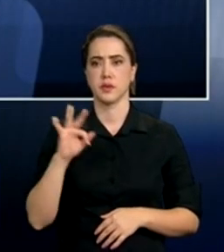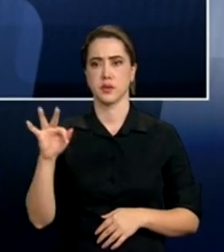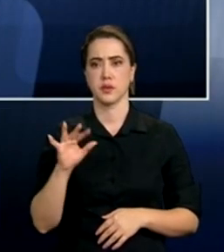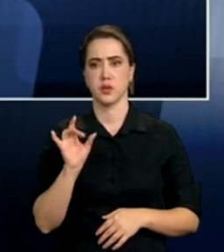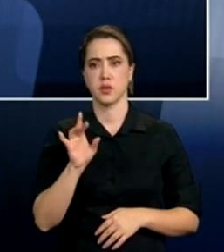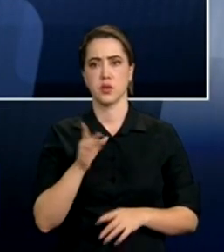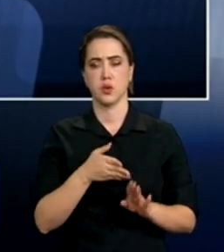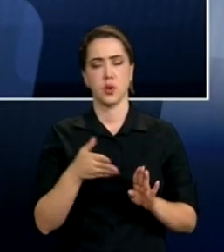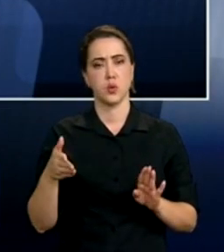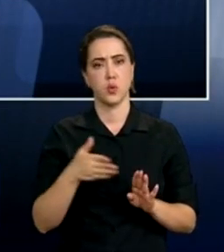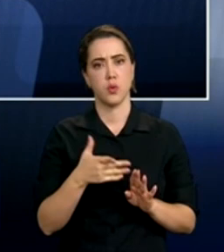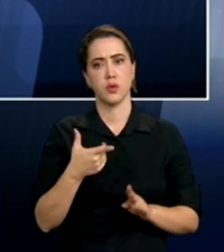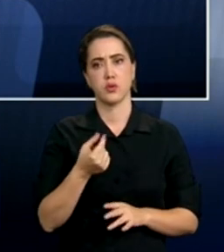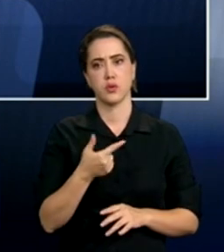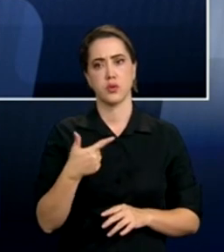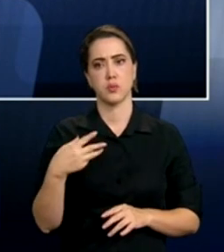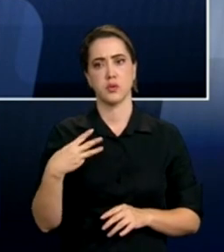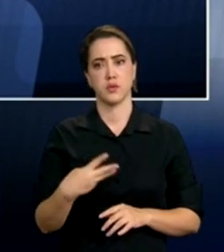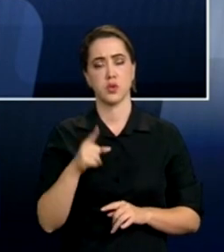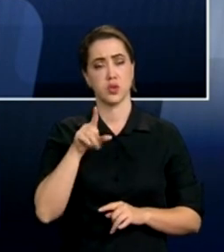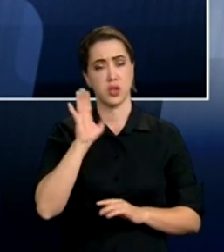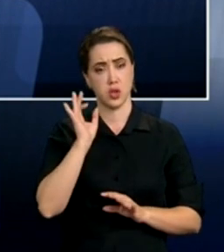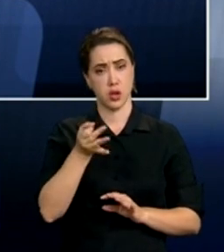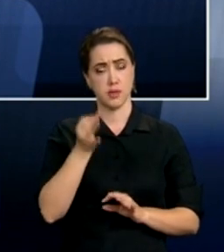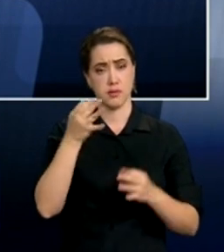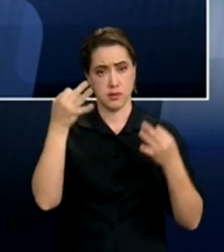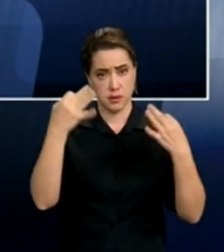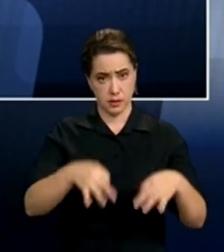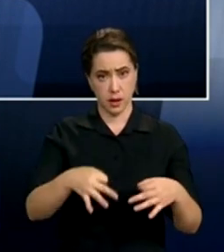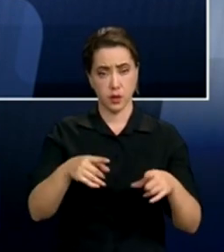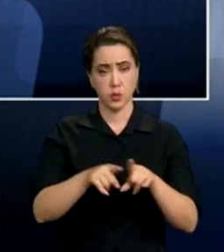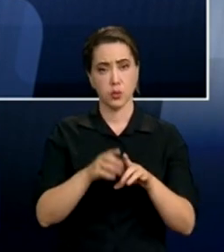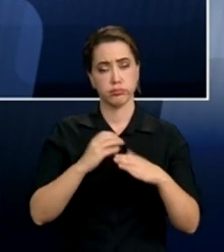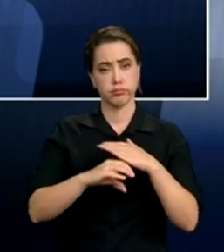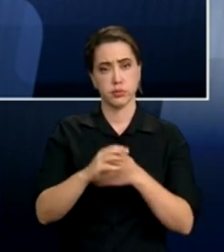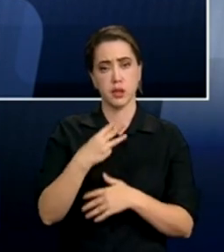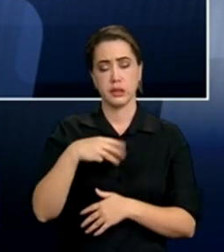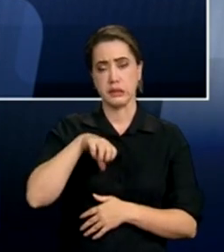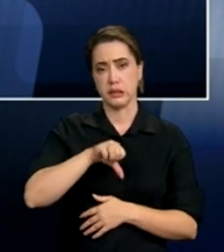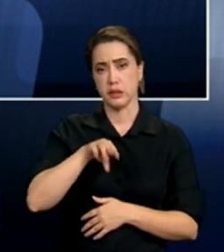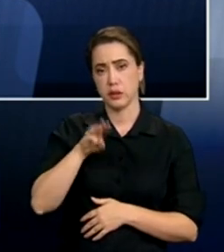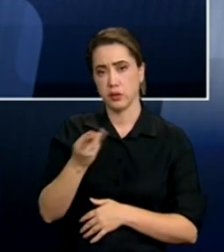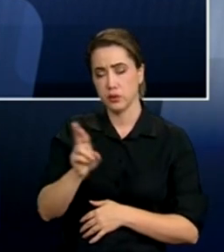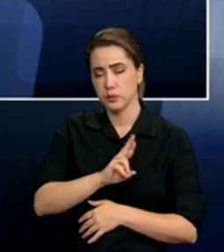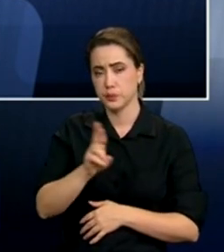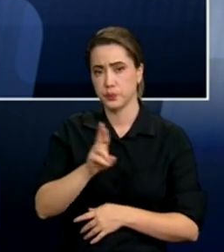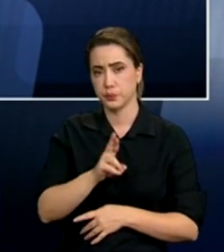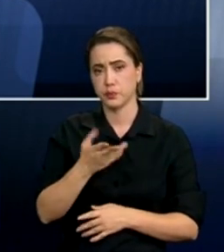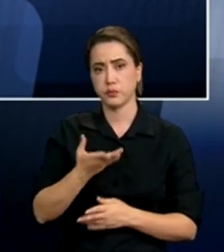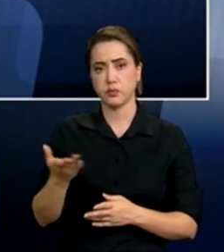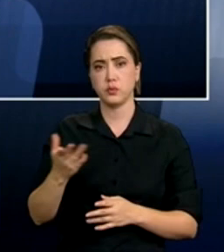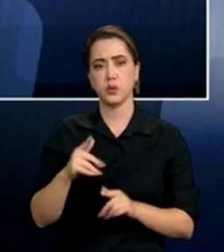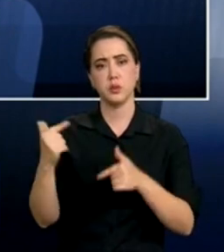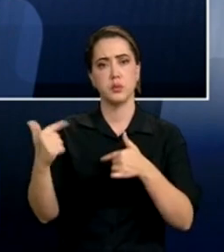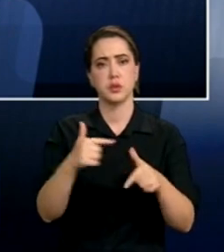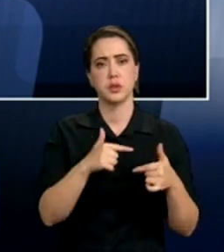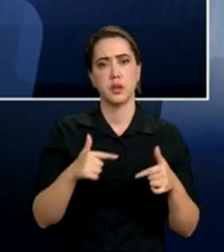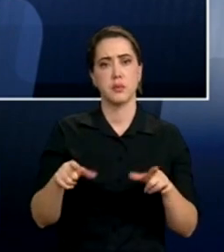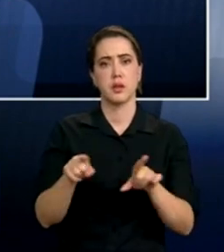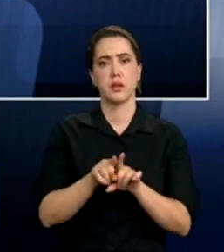Somente em 2023 está previsto repasse de mais de 39 milhões de reais pra ações